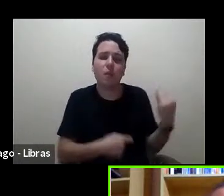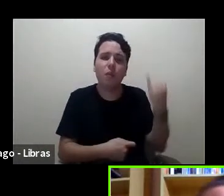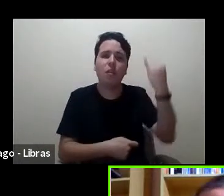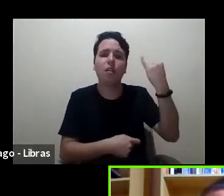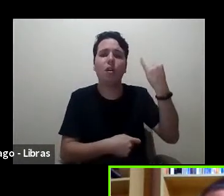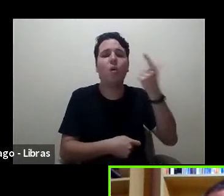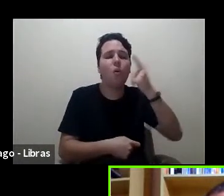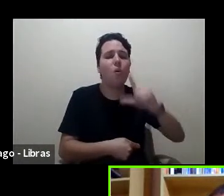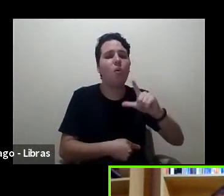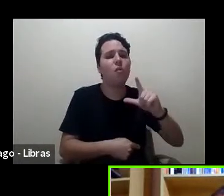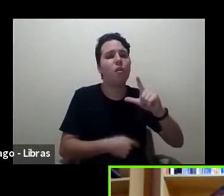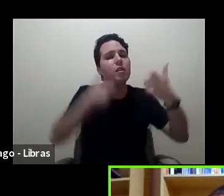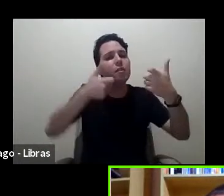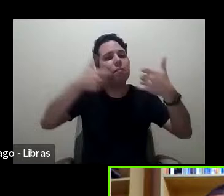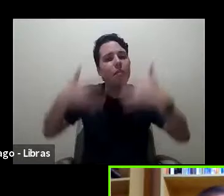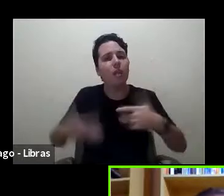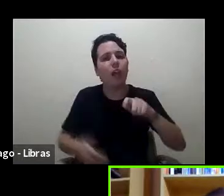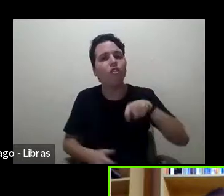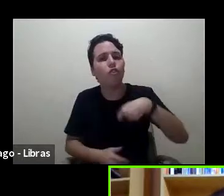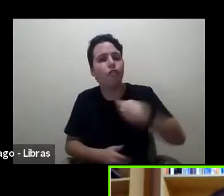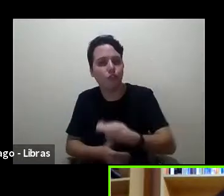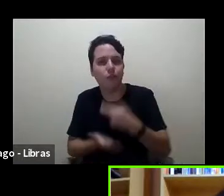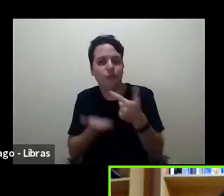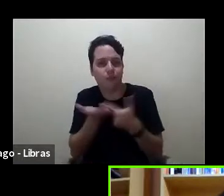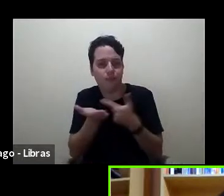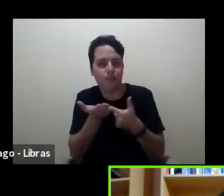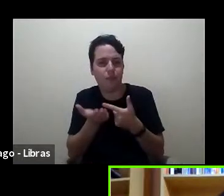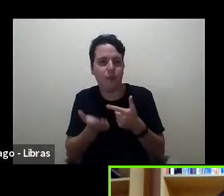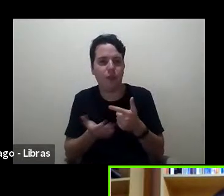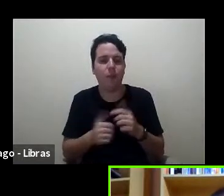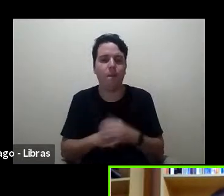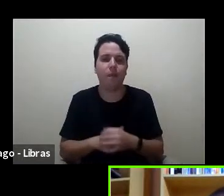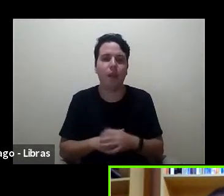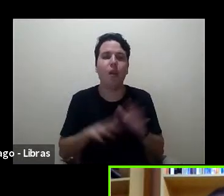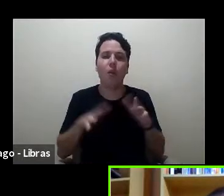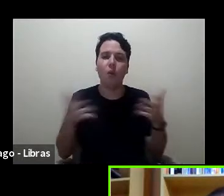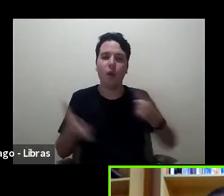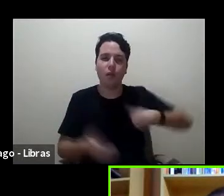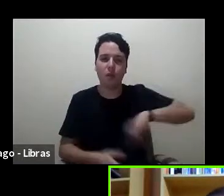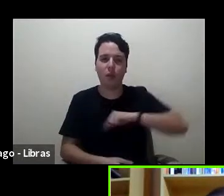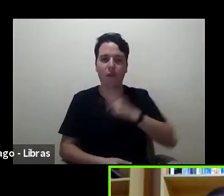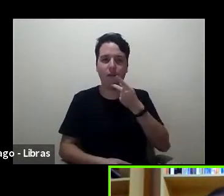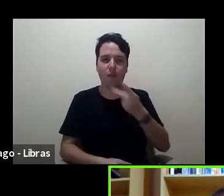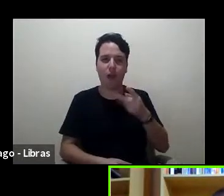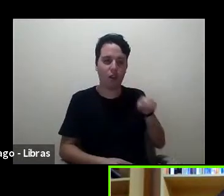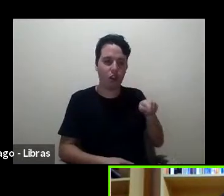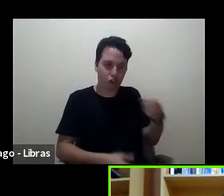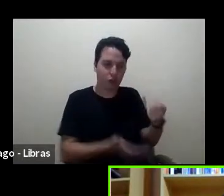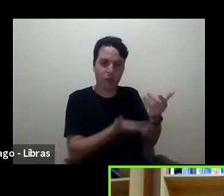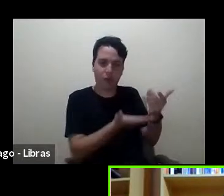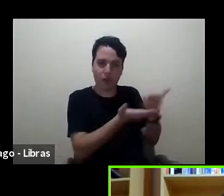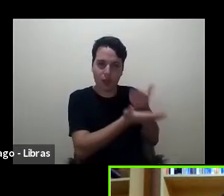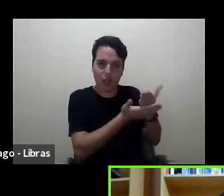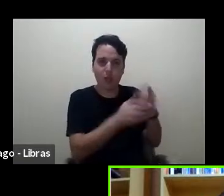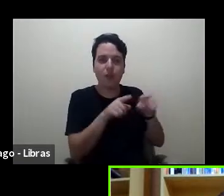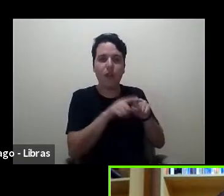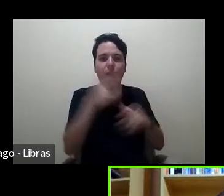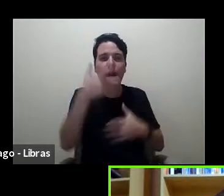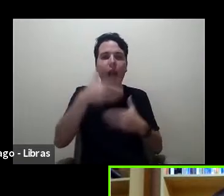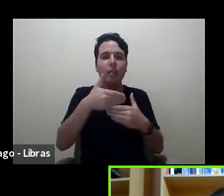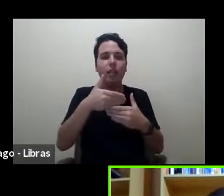comunicar sobre o livro. E quando a gente fala de livros e fala de resenhas numa perspectiva internacional,